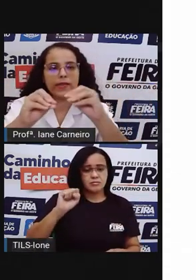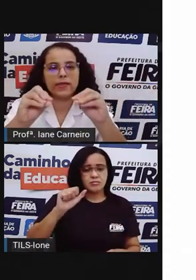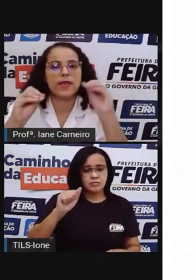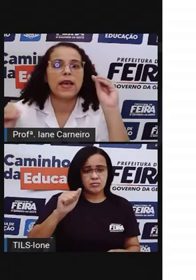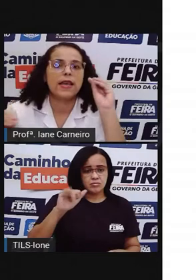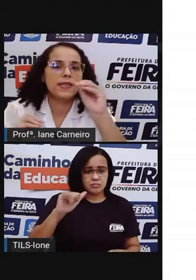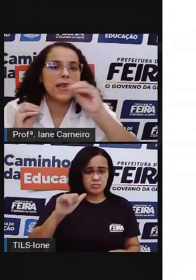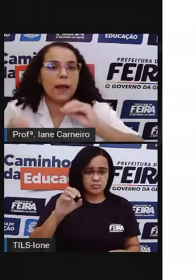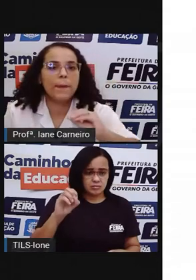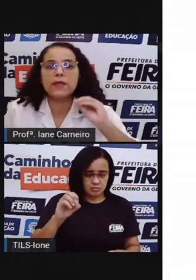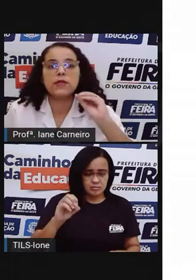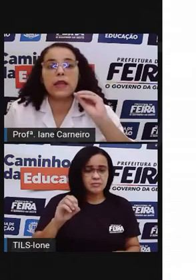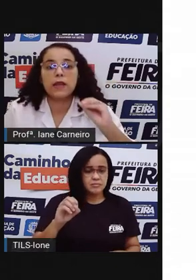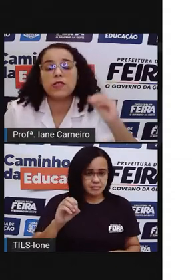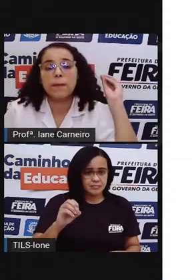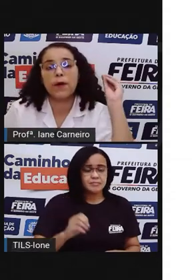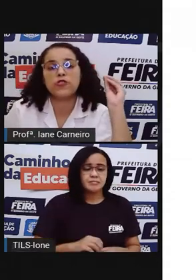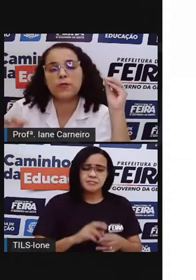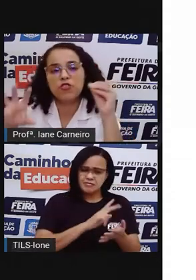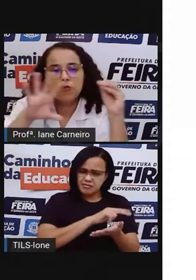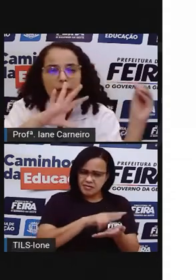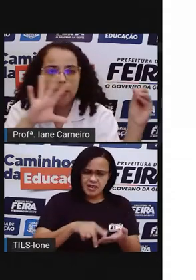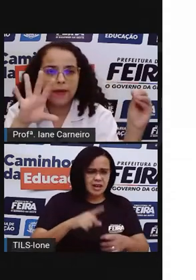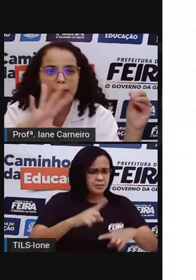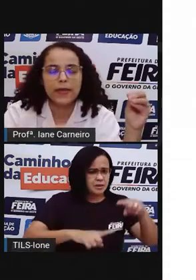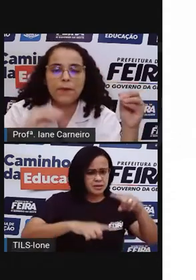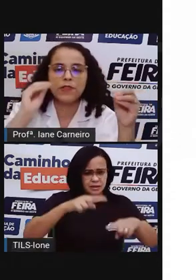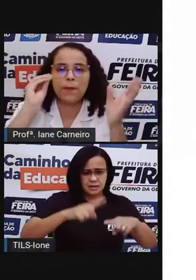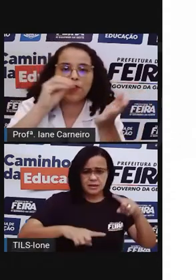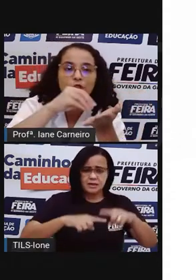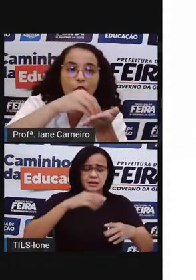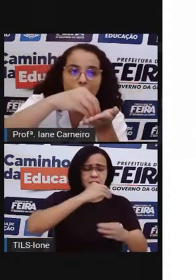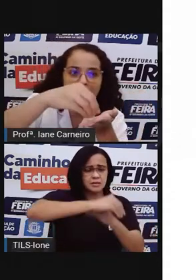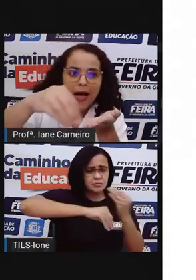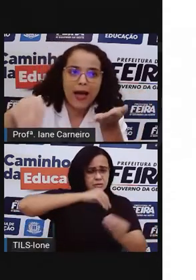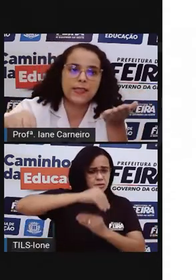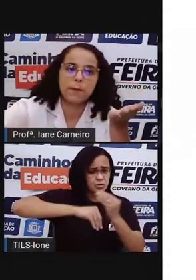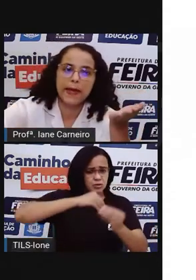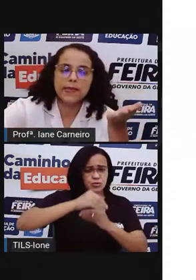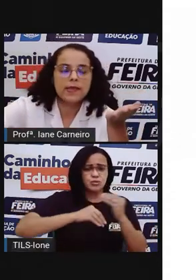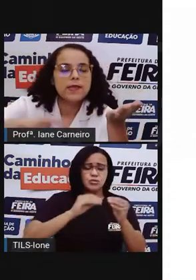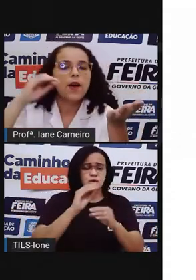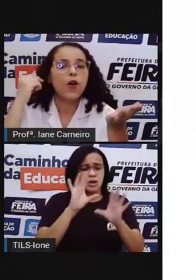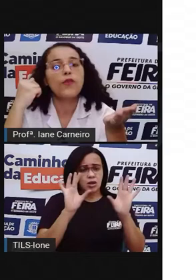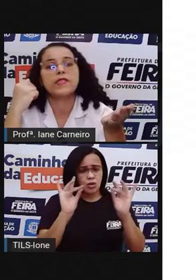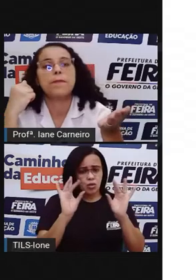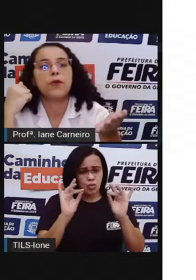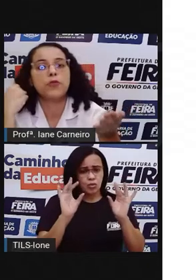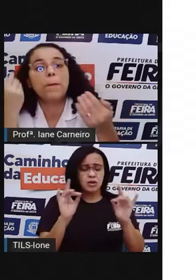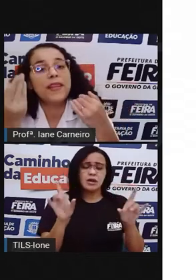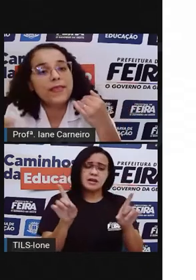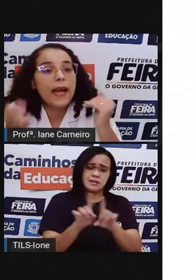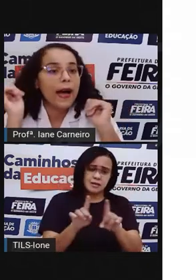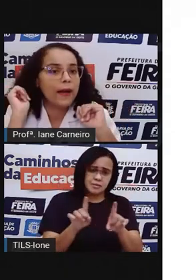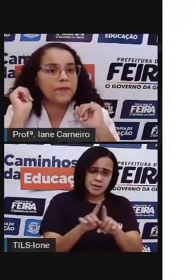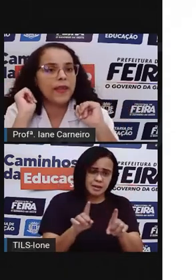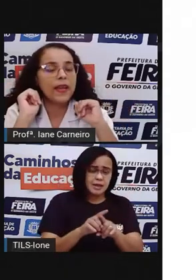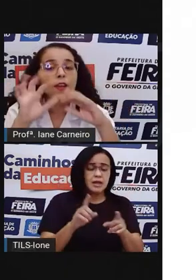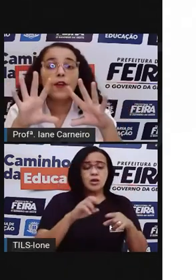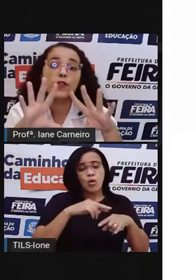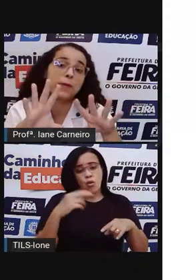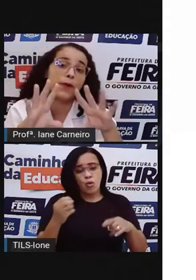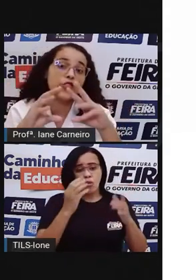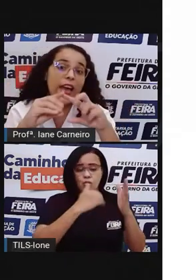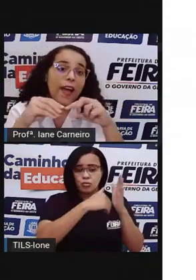esses elementos aí. você pode misturar, Você pode colar as peças ou você pode pintar,